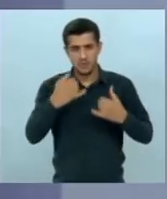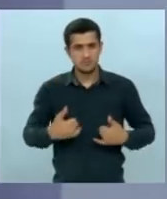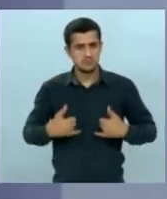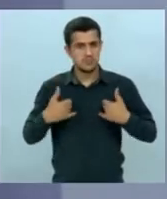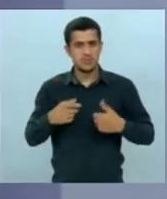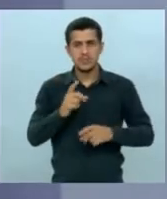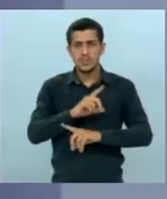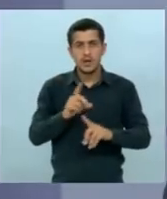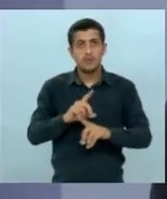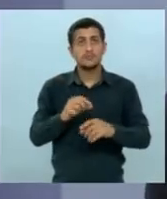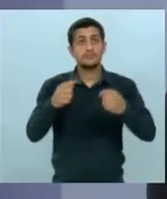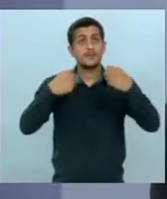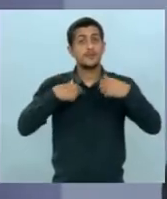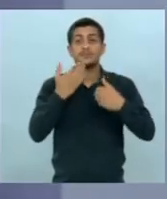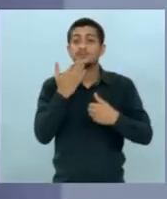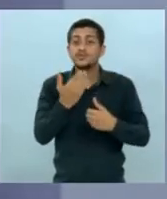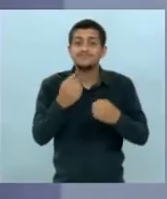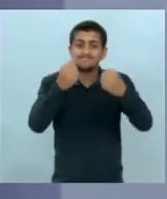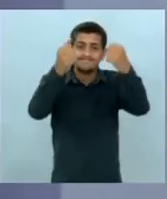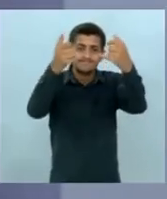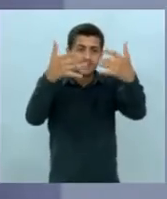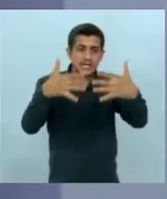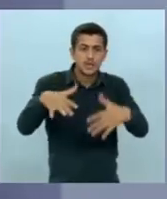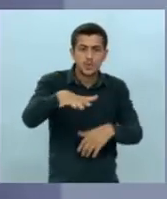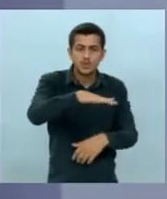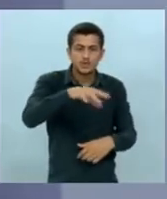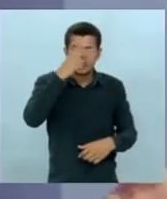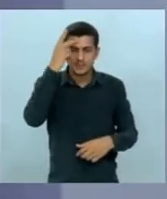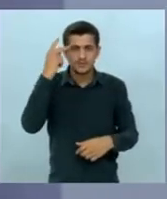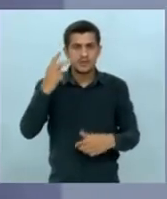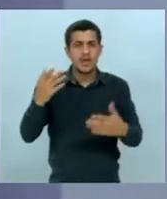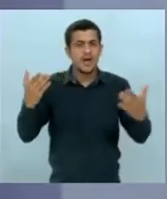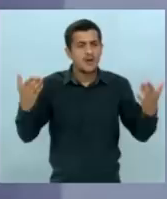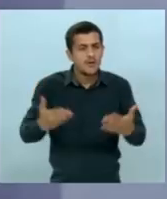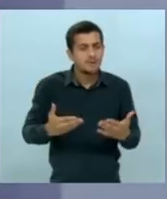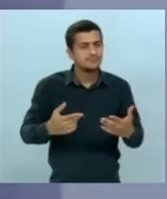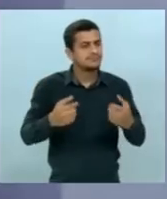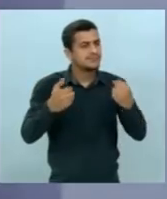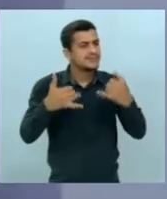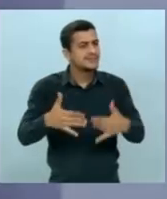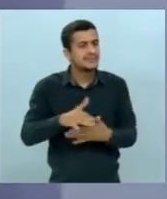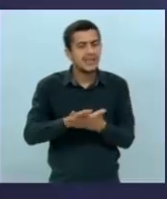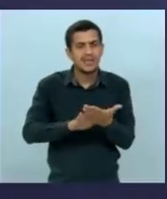é para você explicar para a população do Mato Grosso do Sul e até agora você não fez